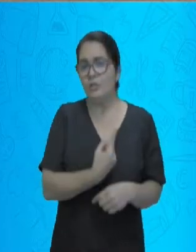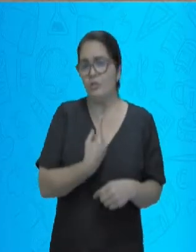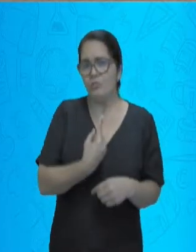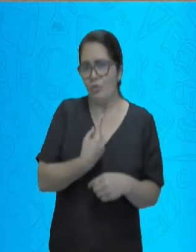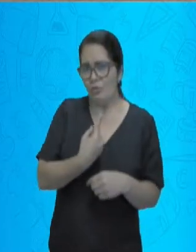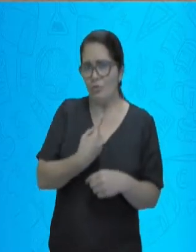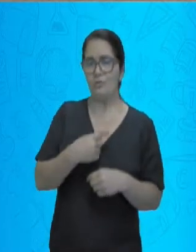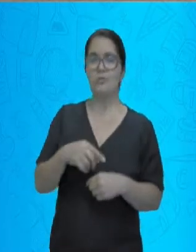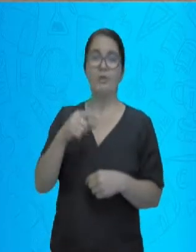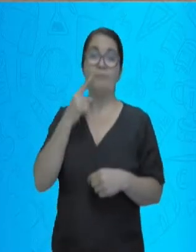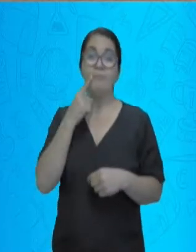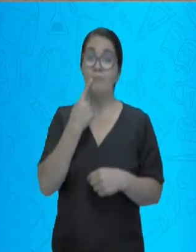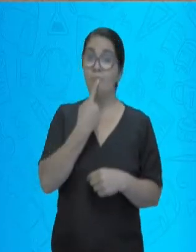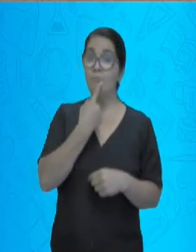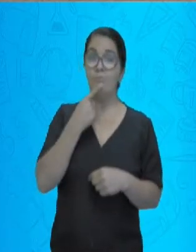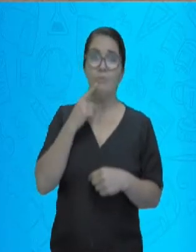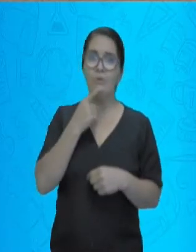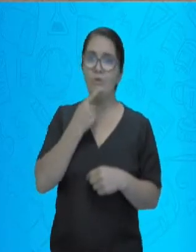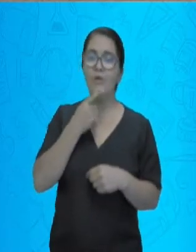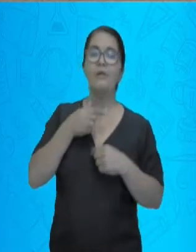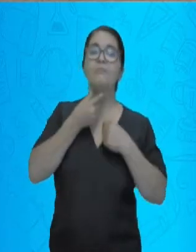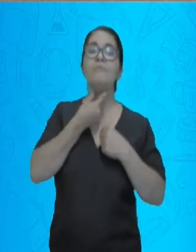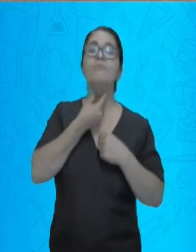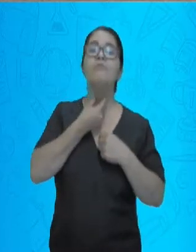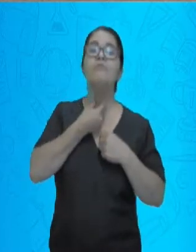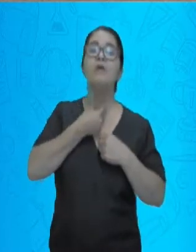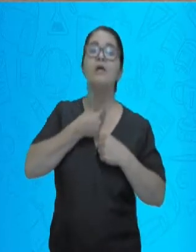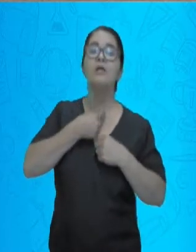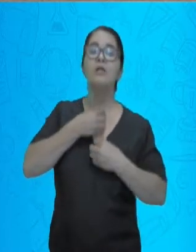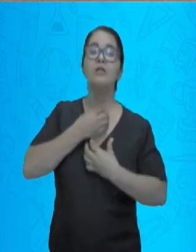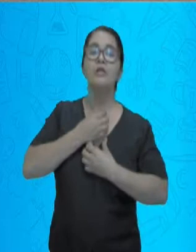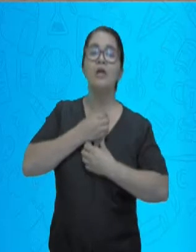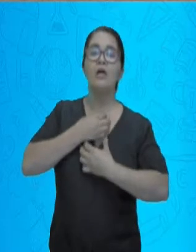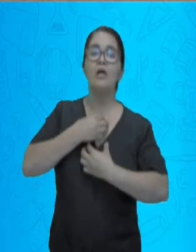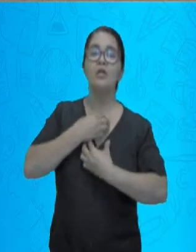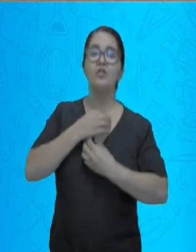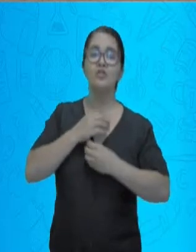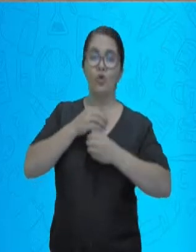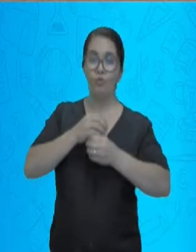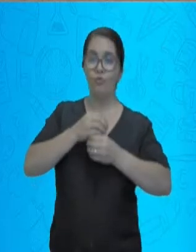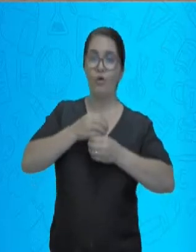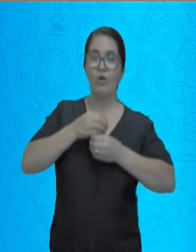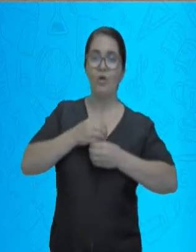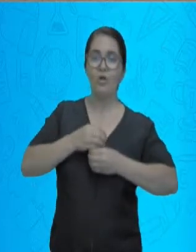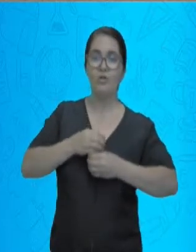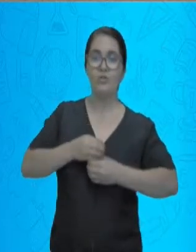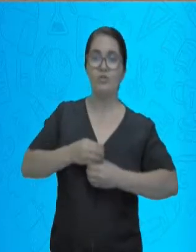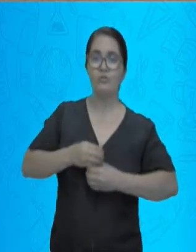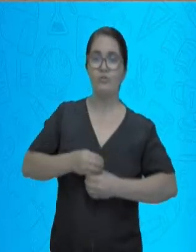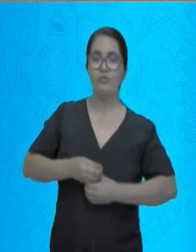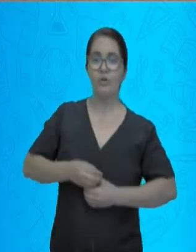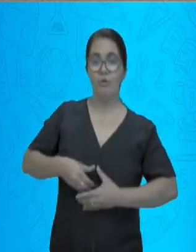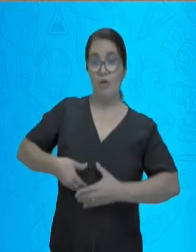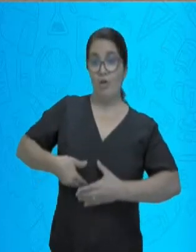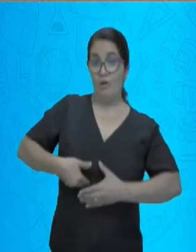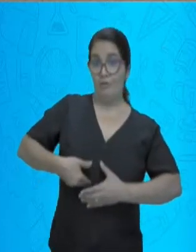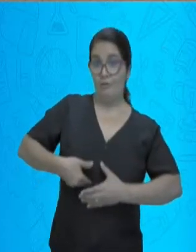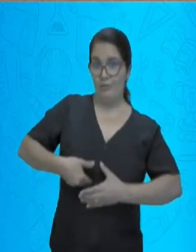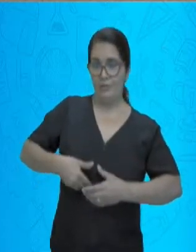da boca, faringe, esôfago, estômago, os nossos intestinos.